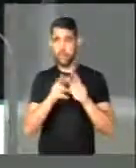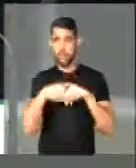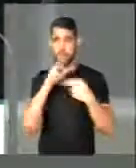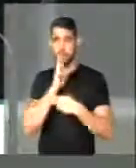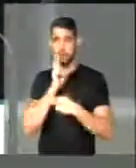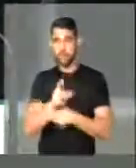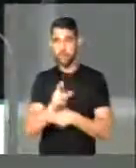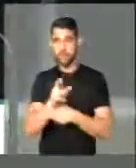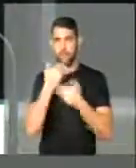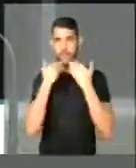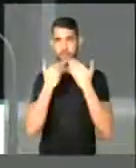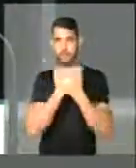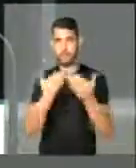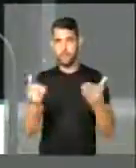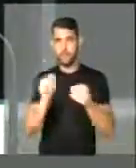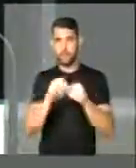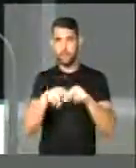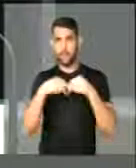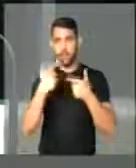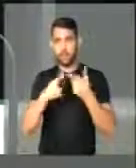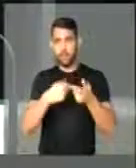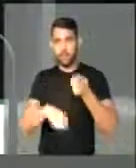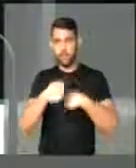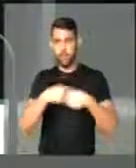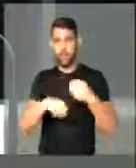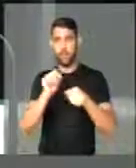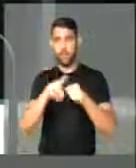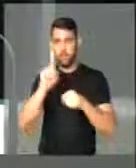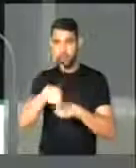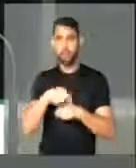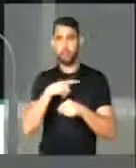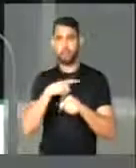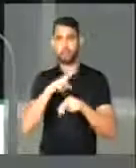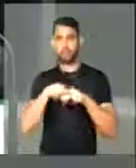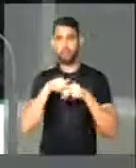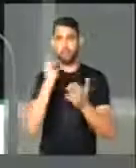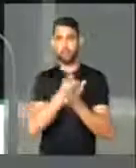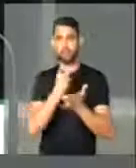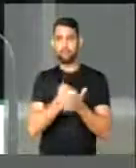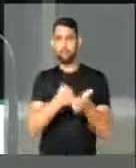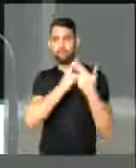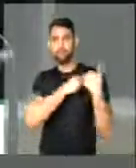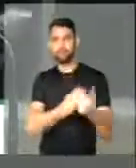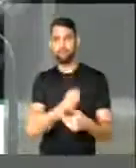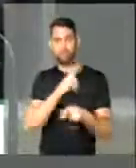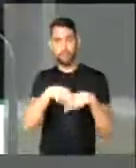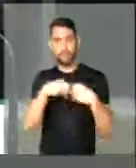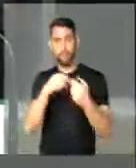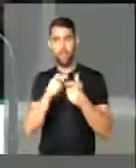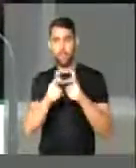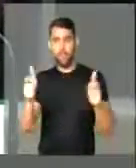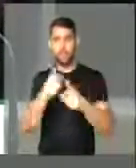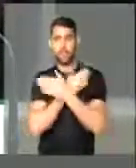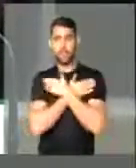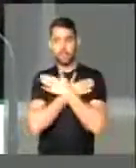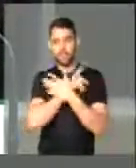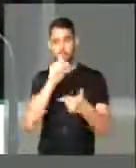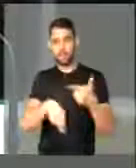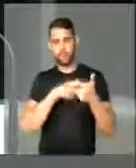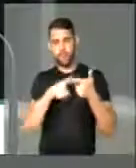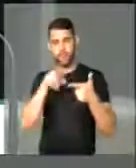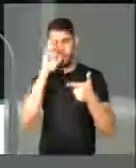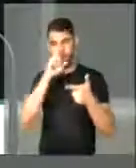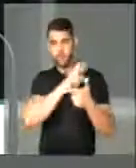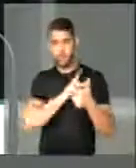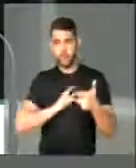resultados apresentados pela crise econômica, que é substantivamente a responsável pelo desemprego. O segundo ponto, Sr.